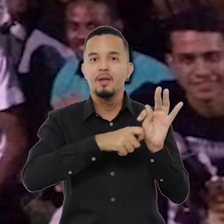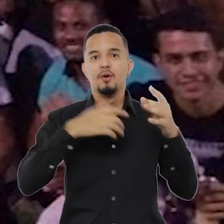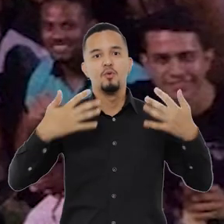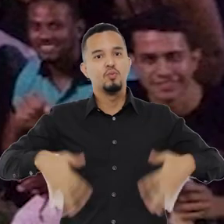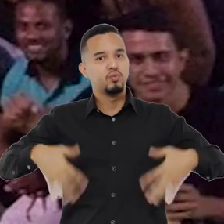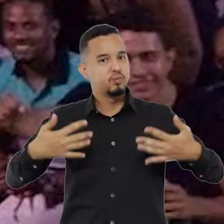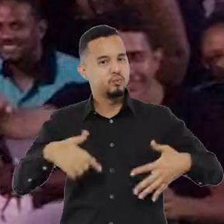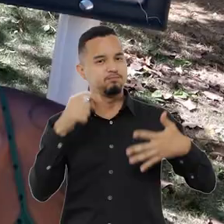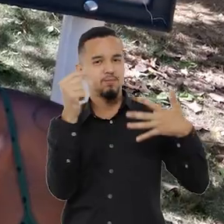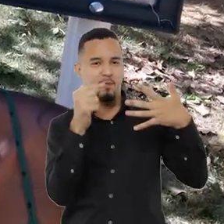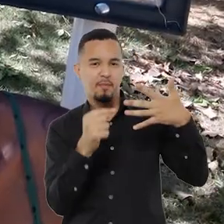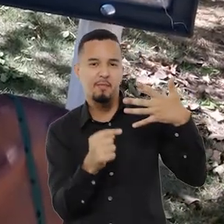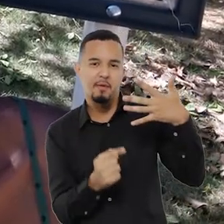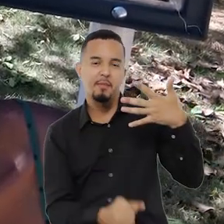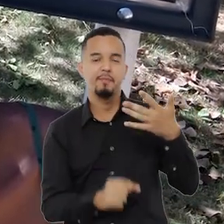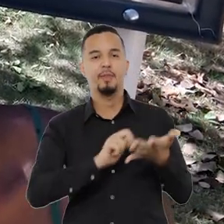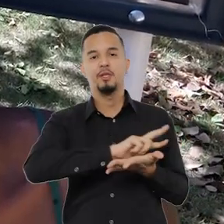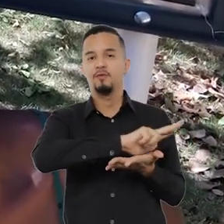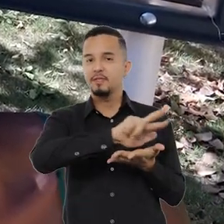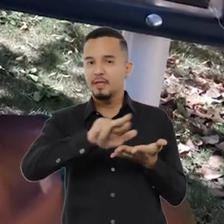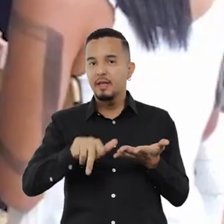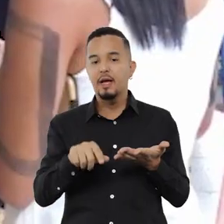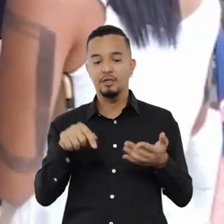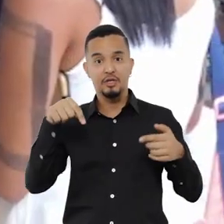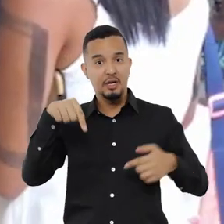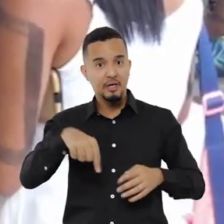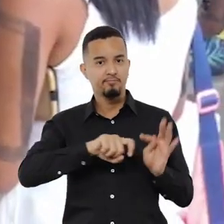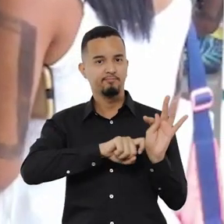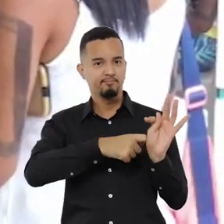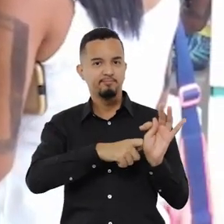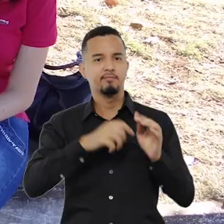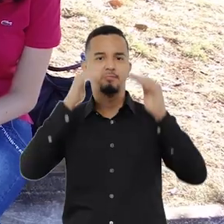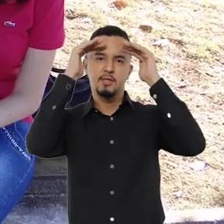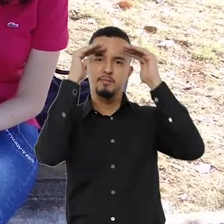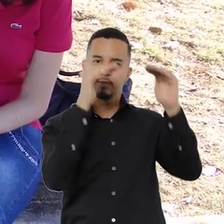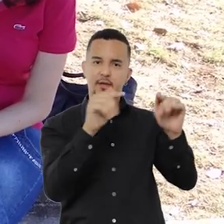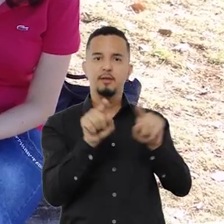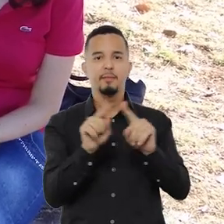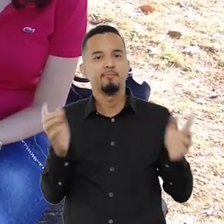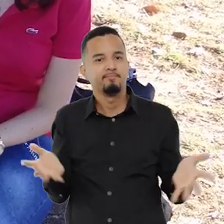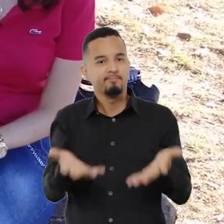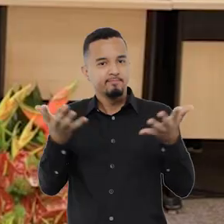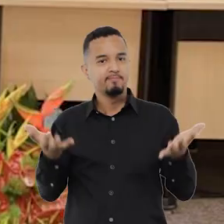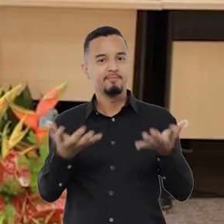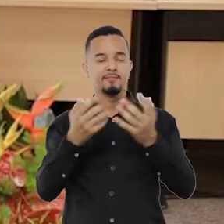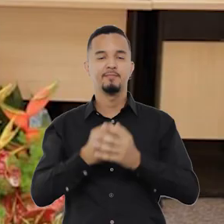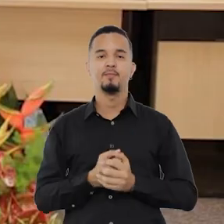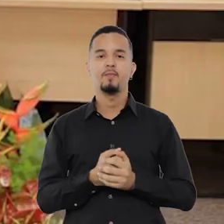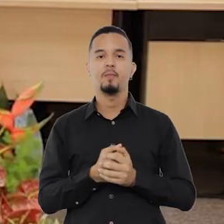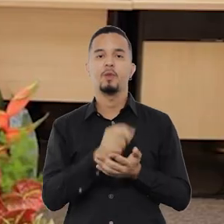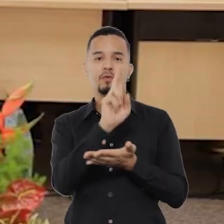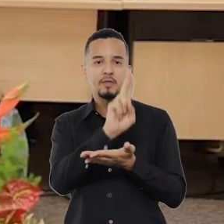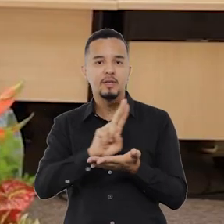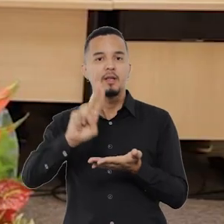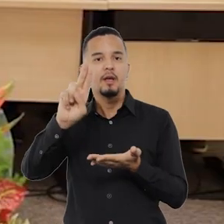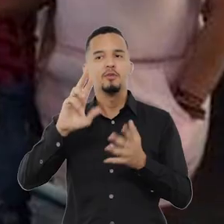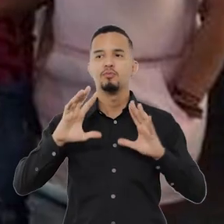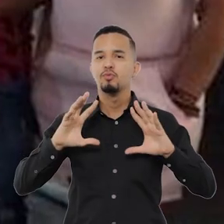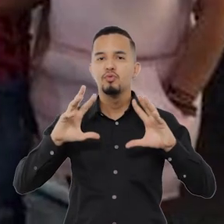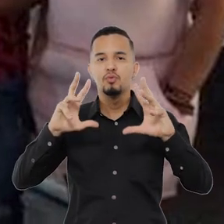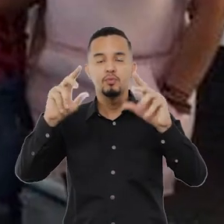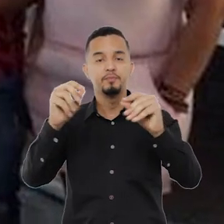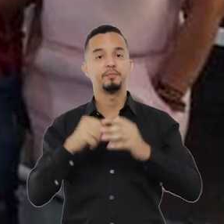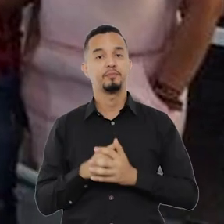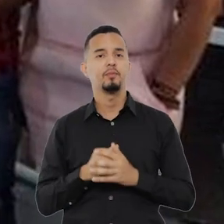Nacional é gigante. A diversidade em nosso campus é respeitada e enaltecida. A universidade é para todos.